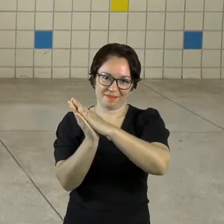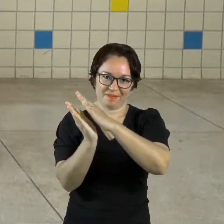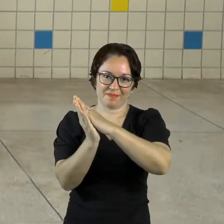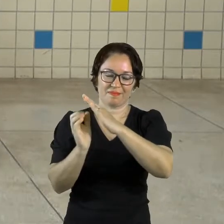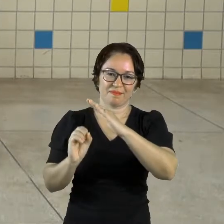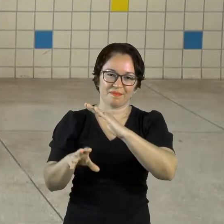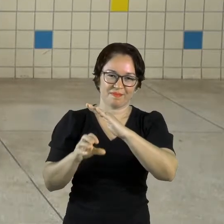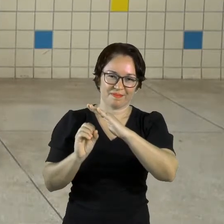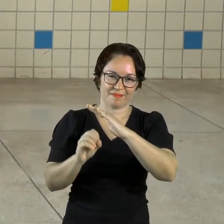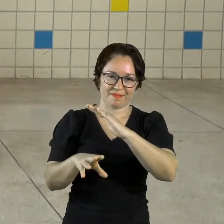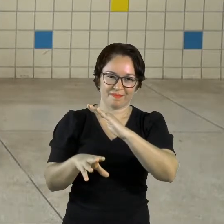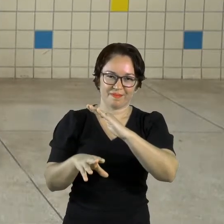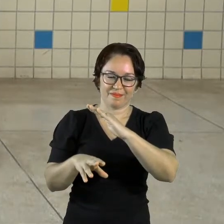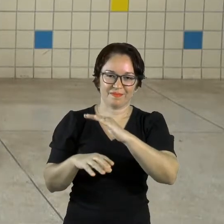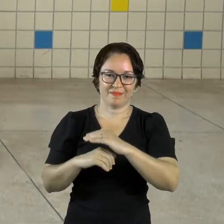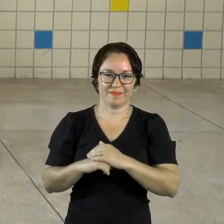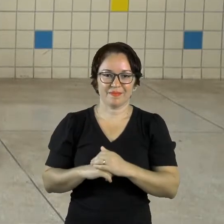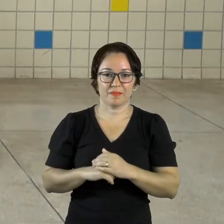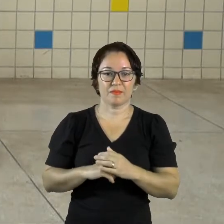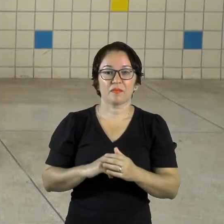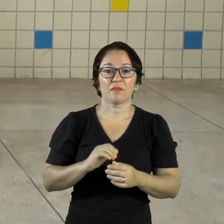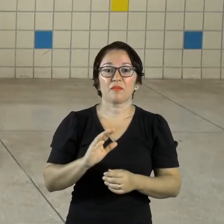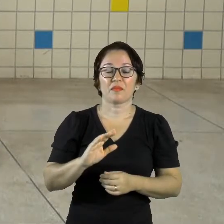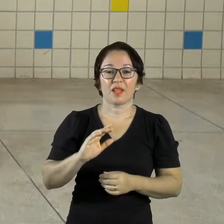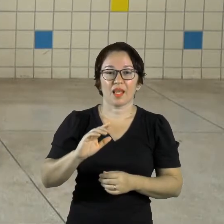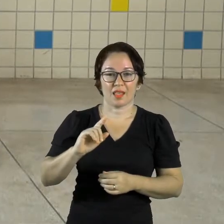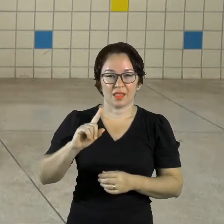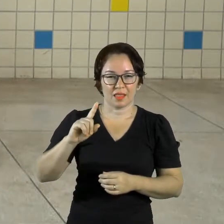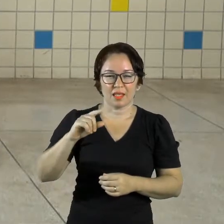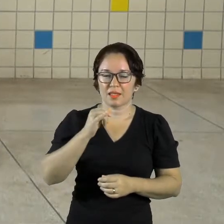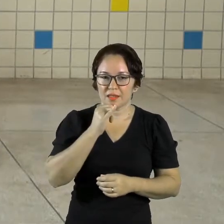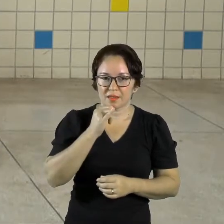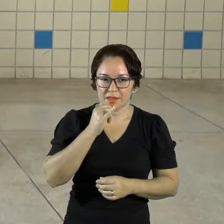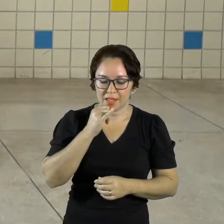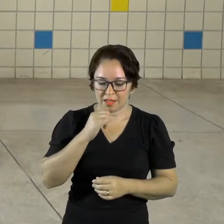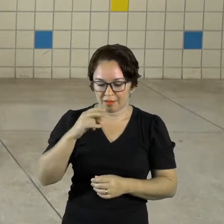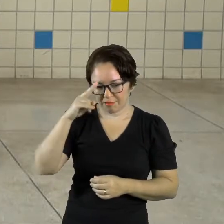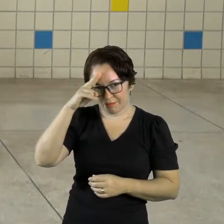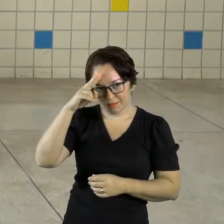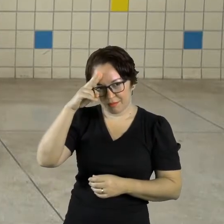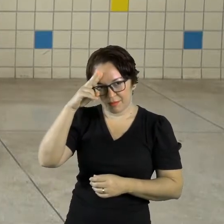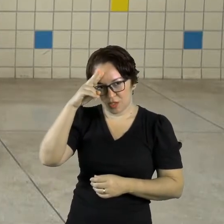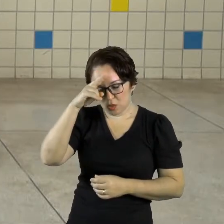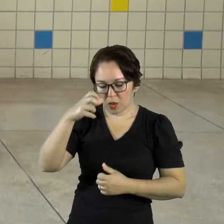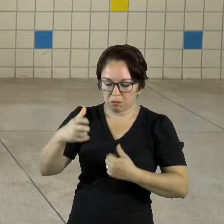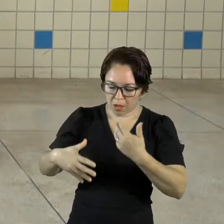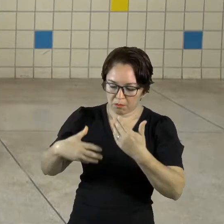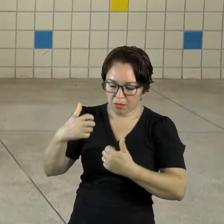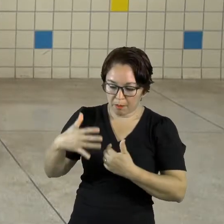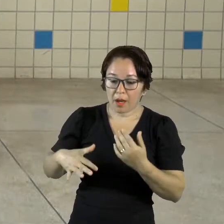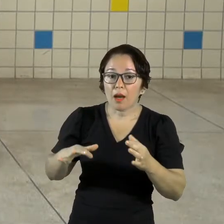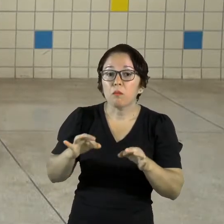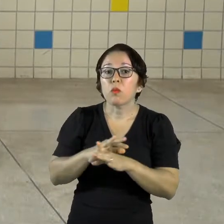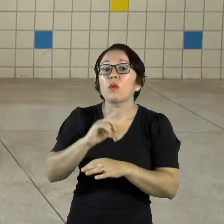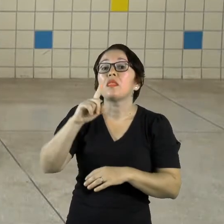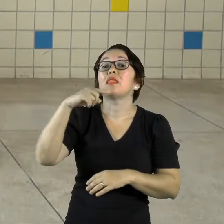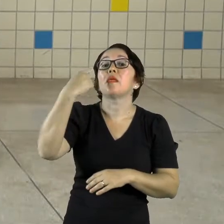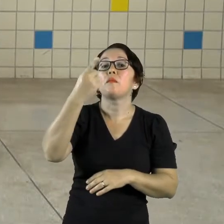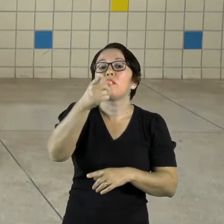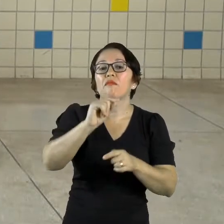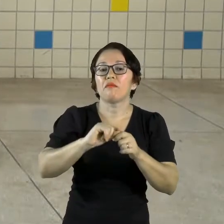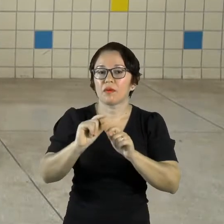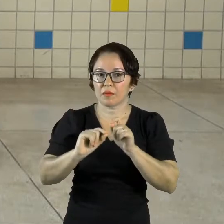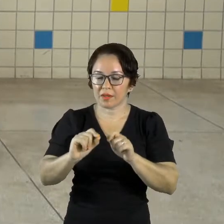Home School. Logo depois de toda essa contação de história Que tal convidar a sua